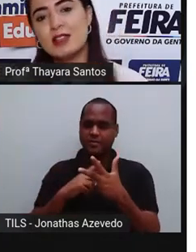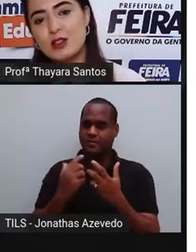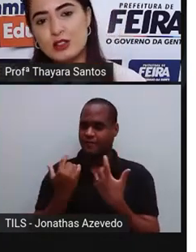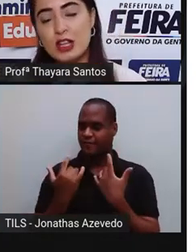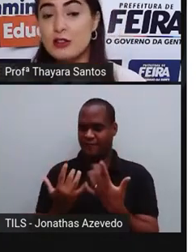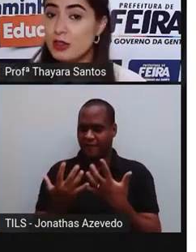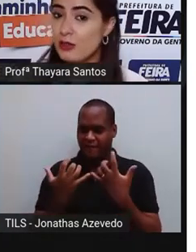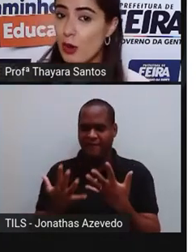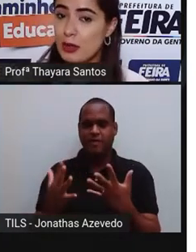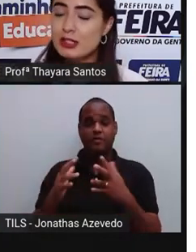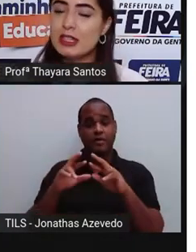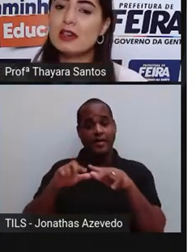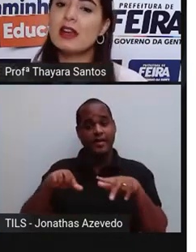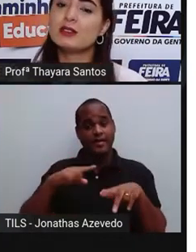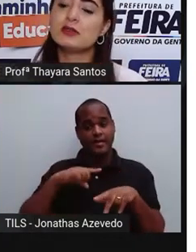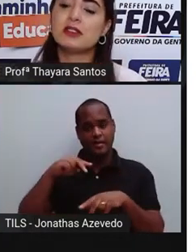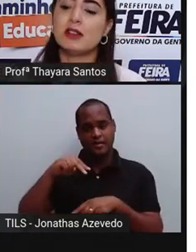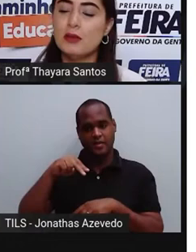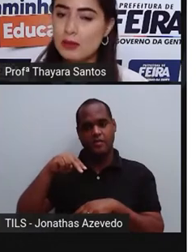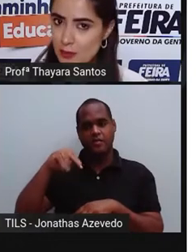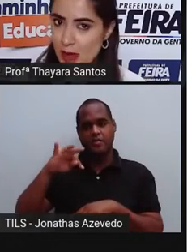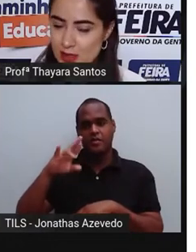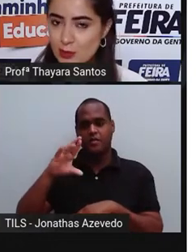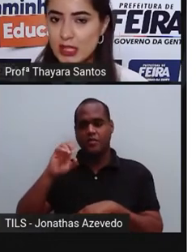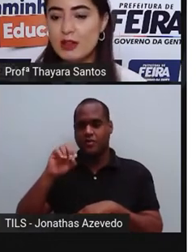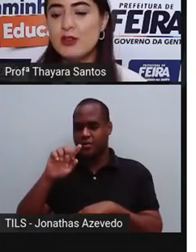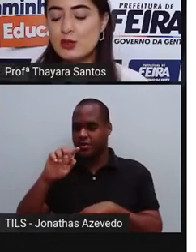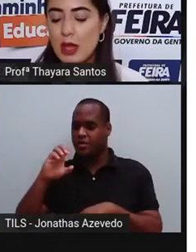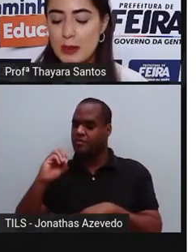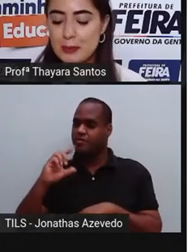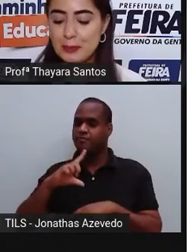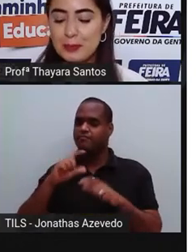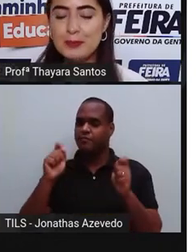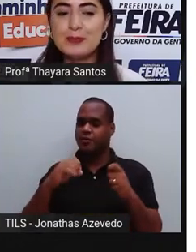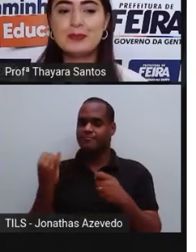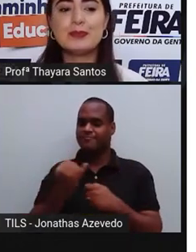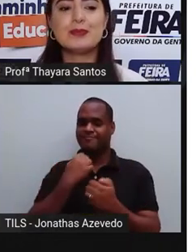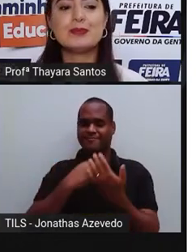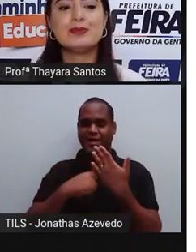esse nitrogênio em forma de nitrato. Então, mais um benefício aí.